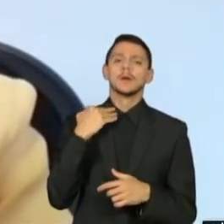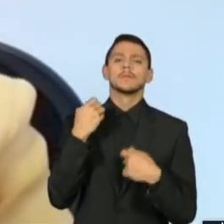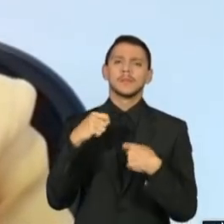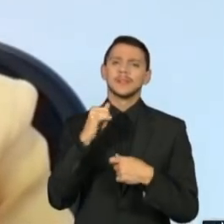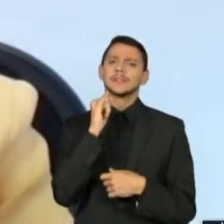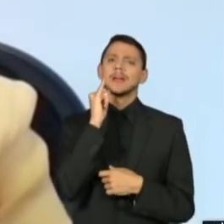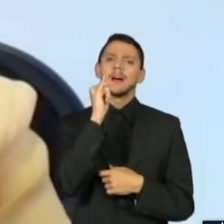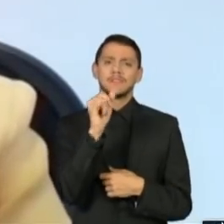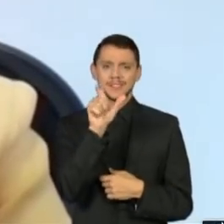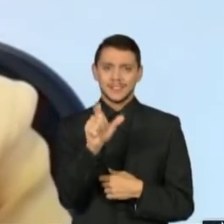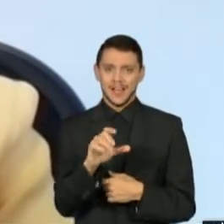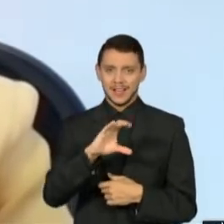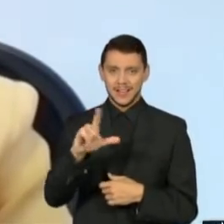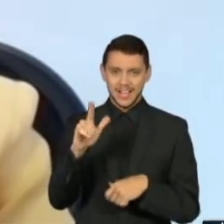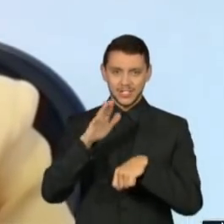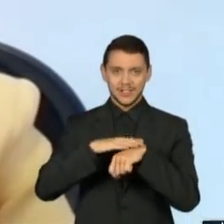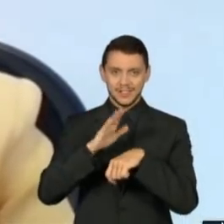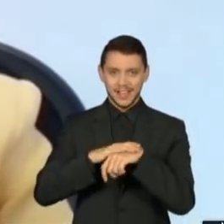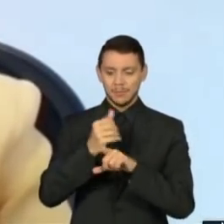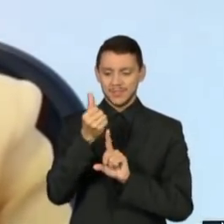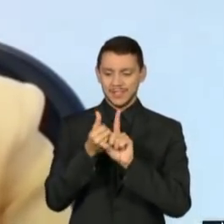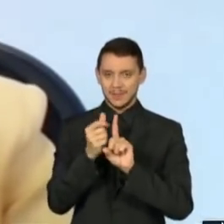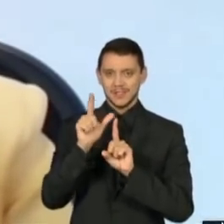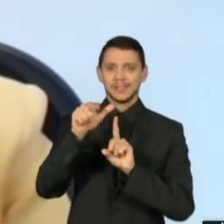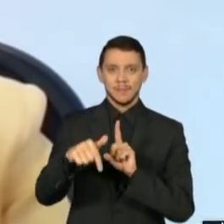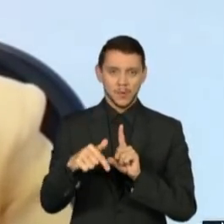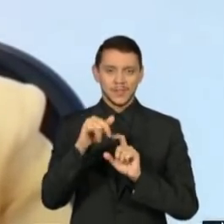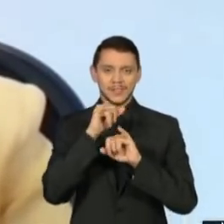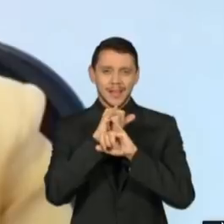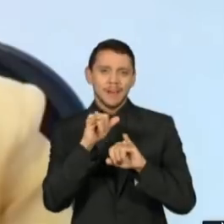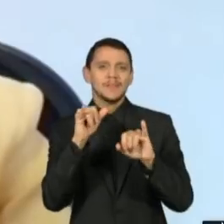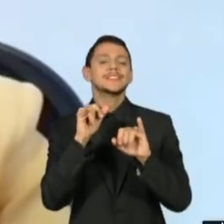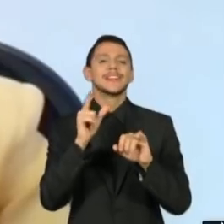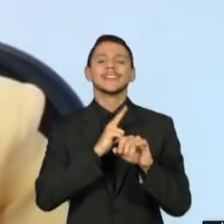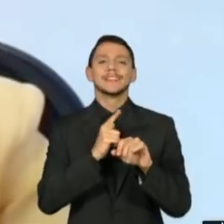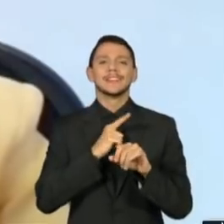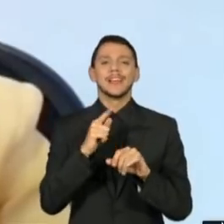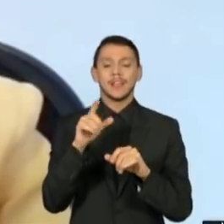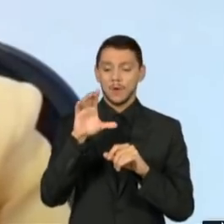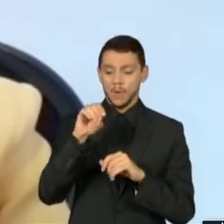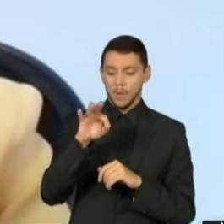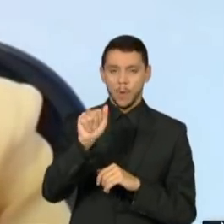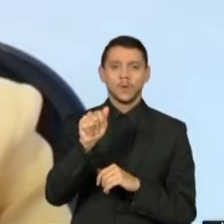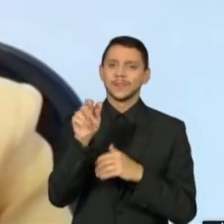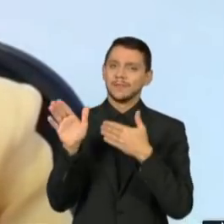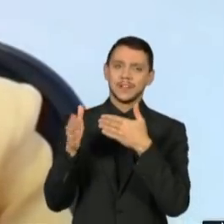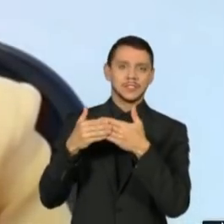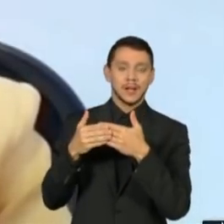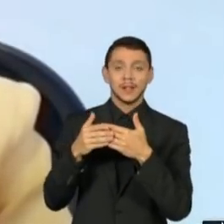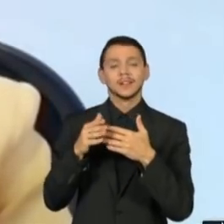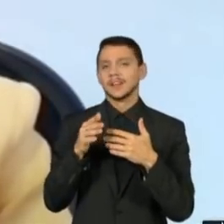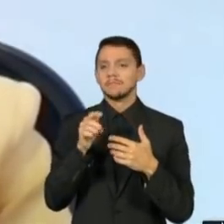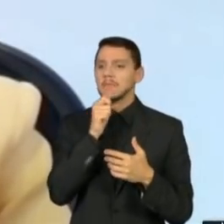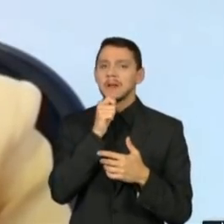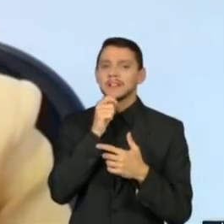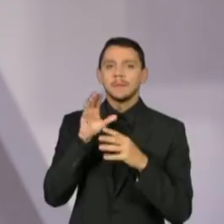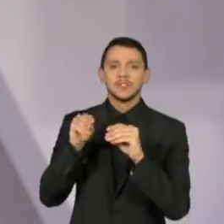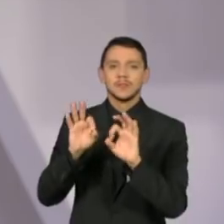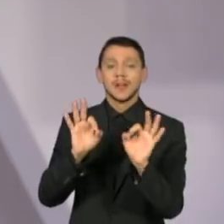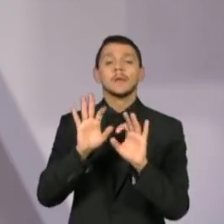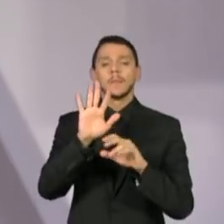depois de seis meses que a conta cai na ativa, mas é importante que o cliente ativamente faça essa busca também.